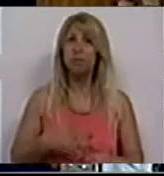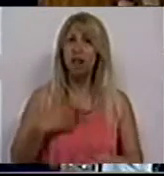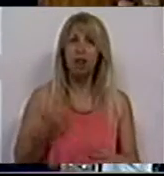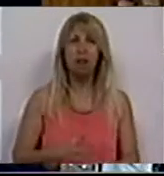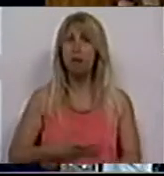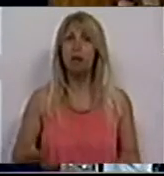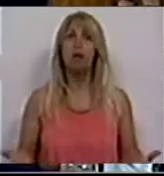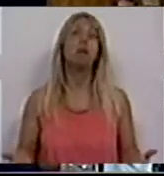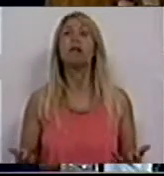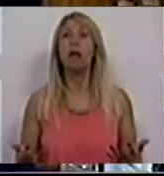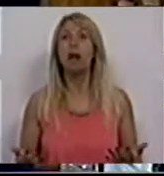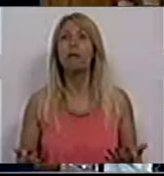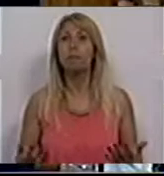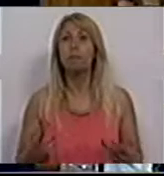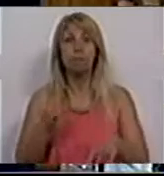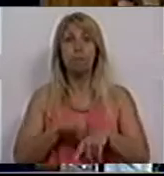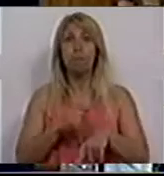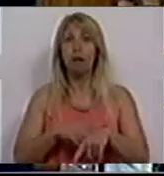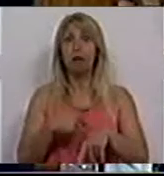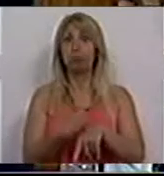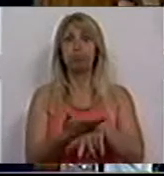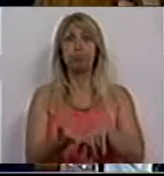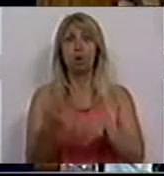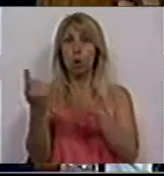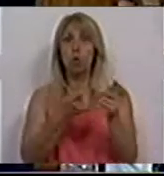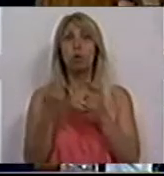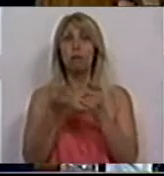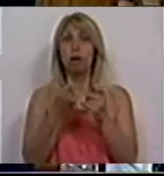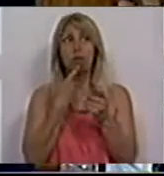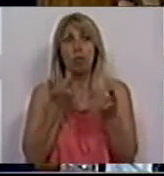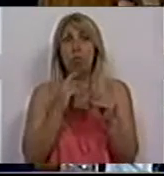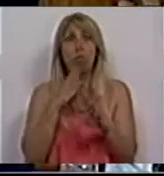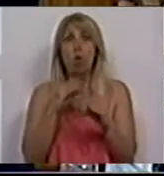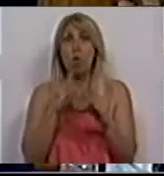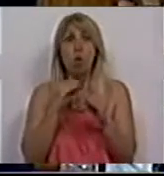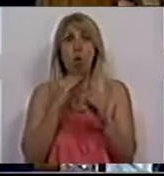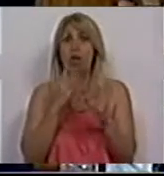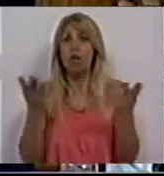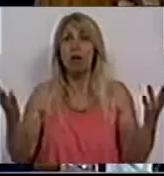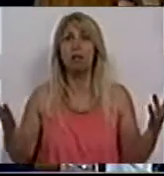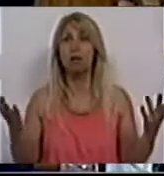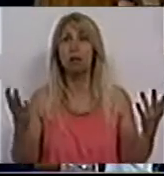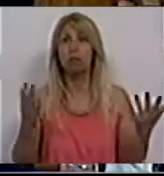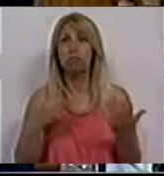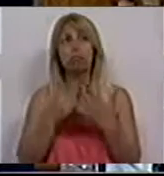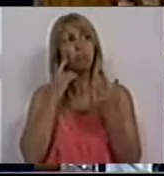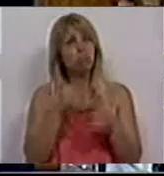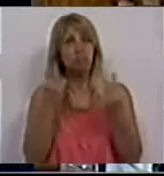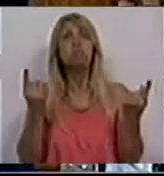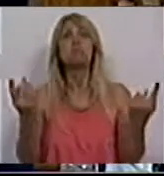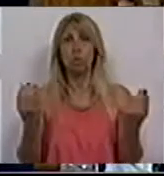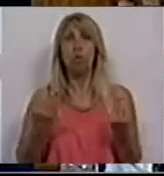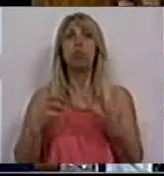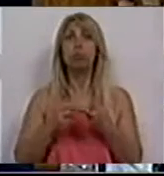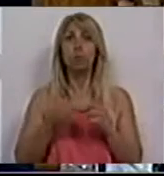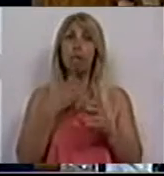tendo passado uma grande parte do debate, não possamos ter feito essa conversa, não podemos ter dado uma visibilização, um problema que tanto